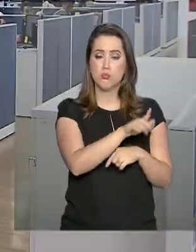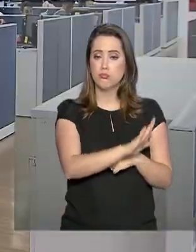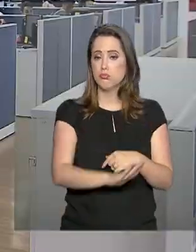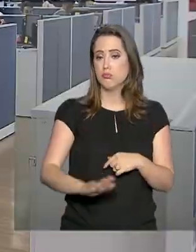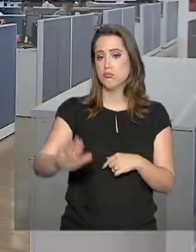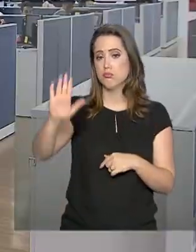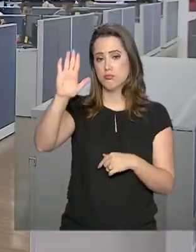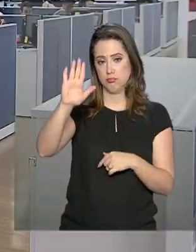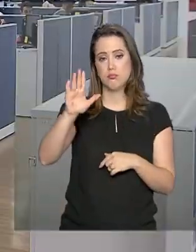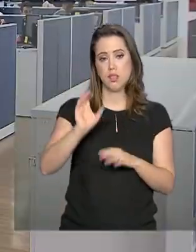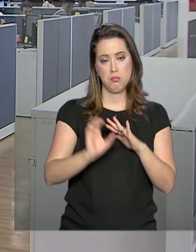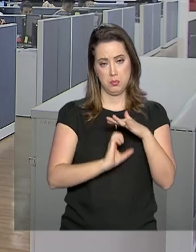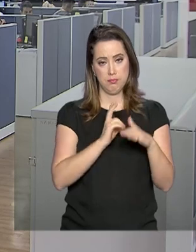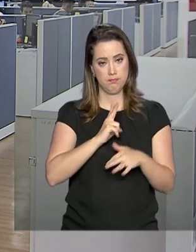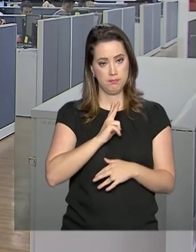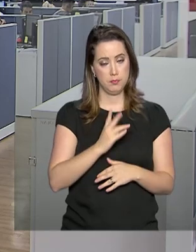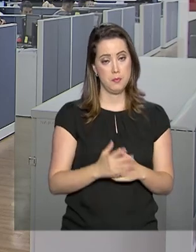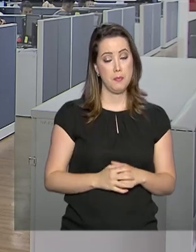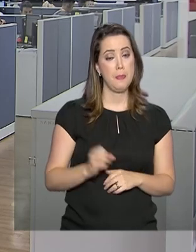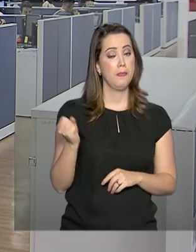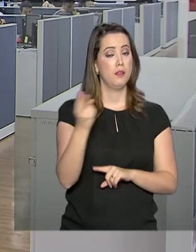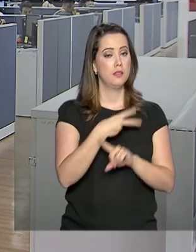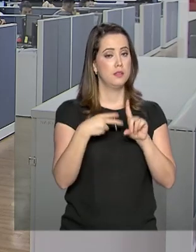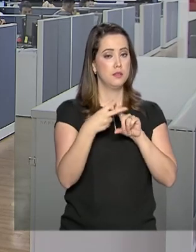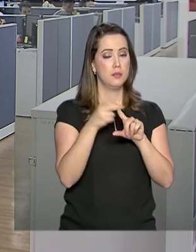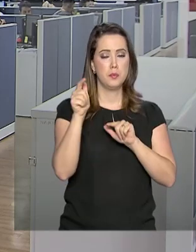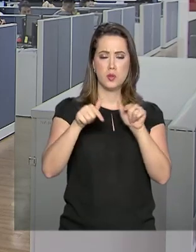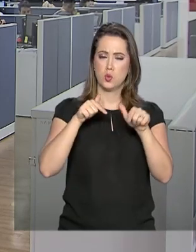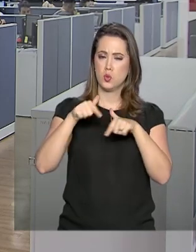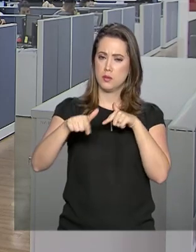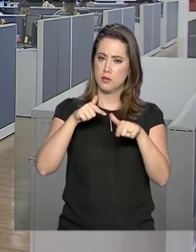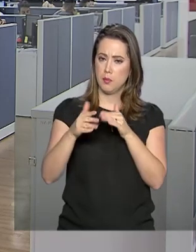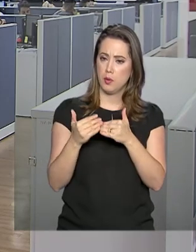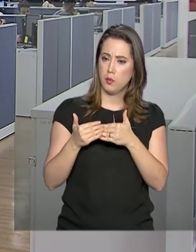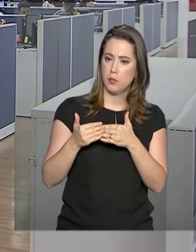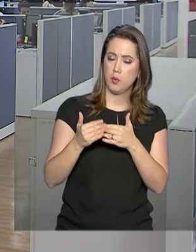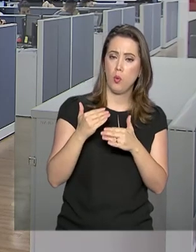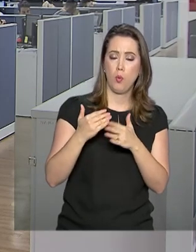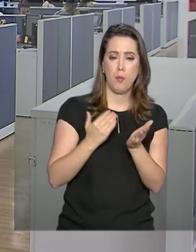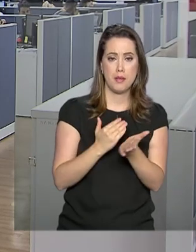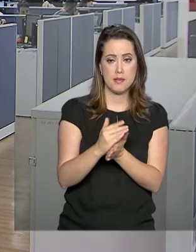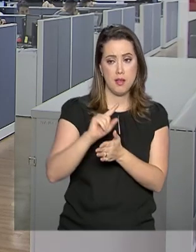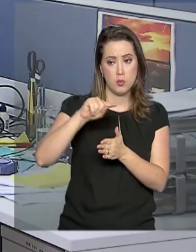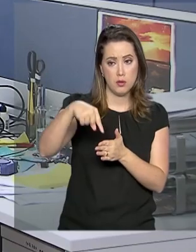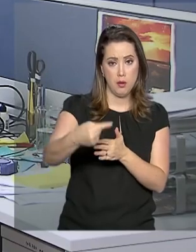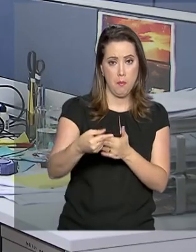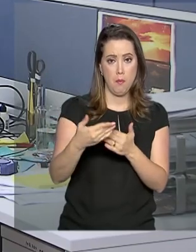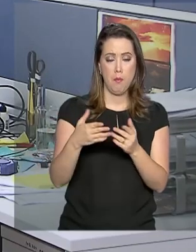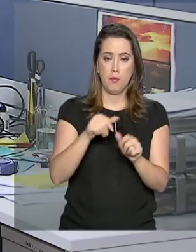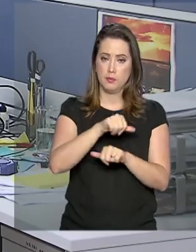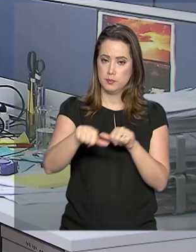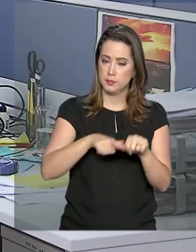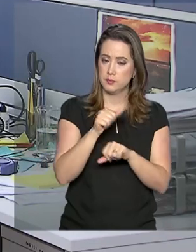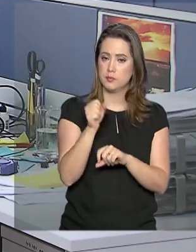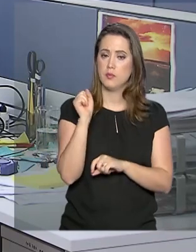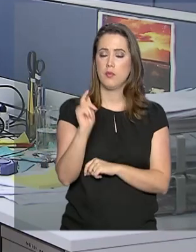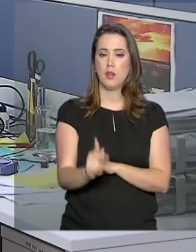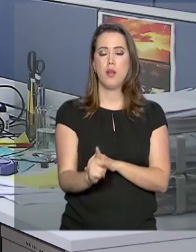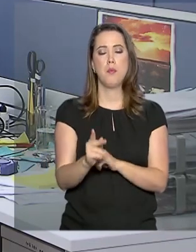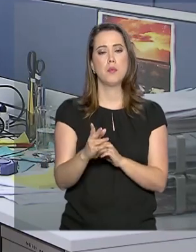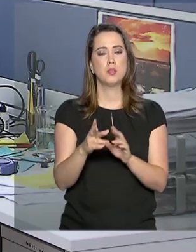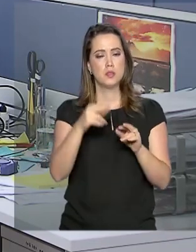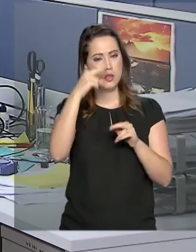A nova previdência prevê que os funcionários que ingressaram no setor público depois da reforma se aposentarão